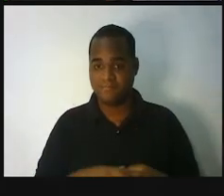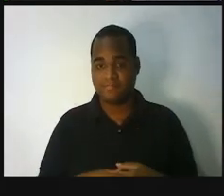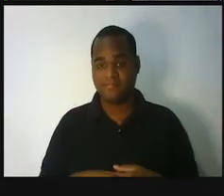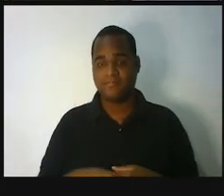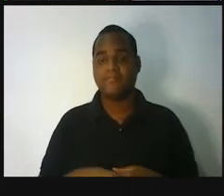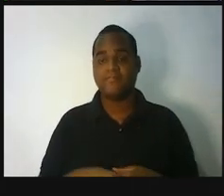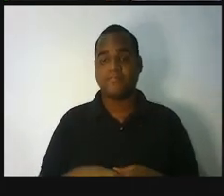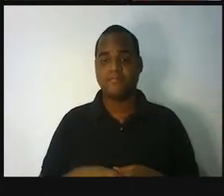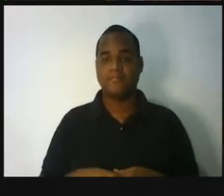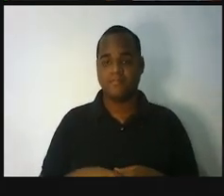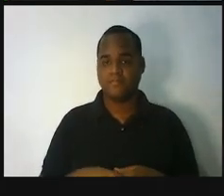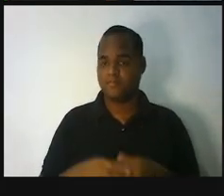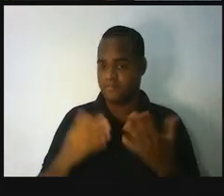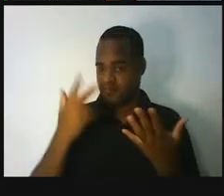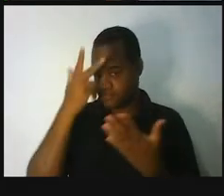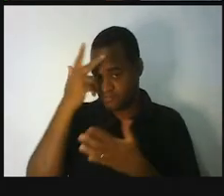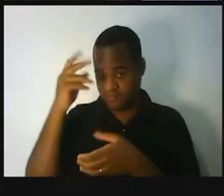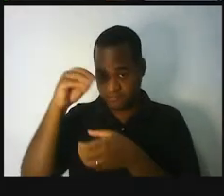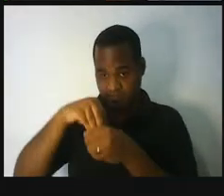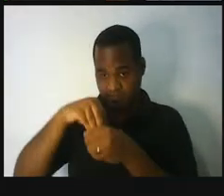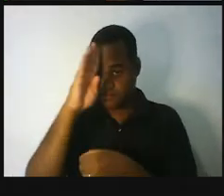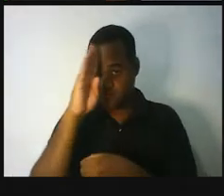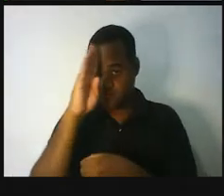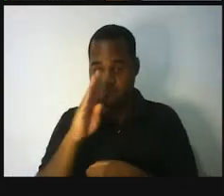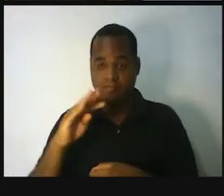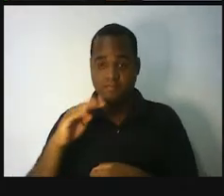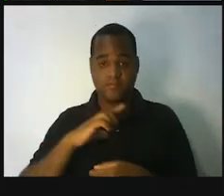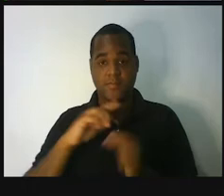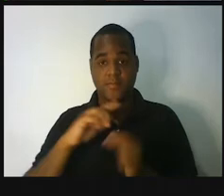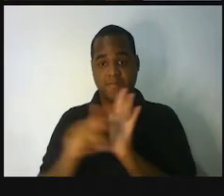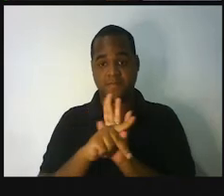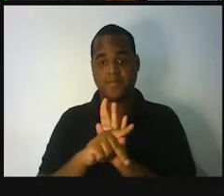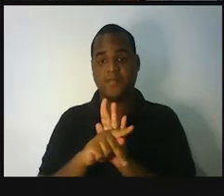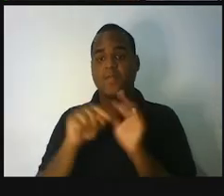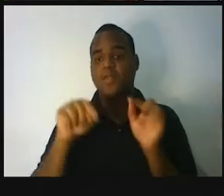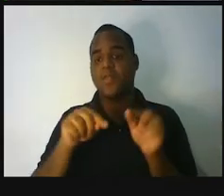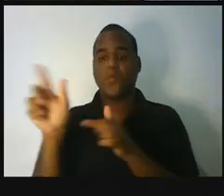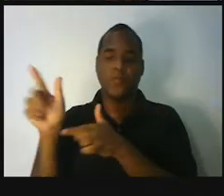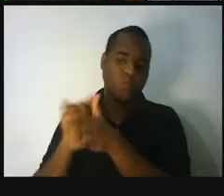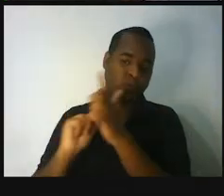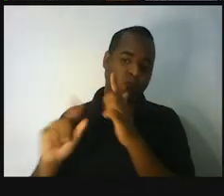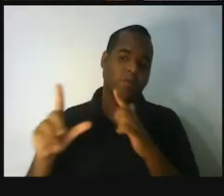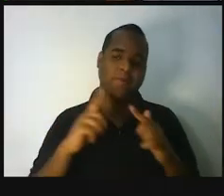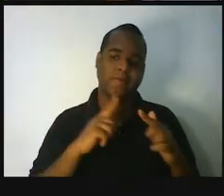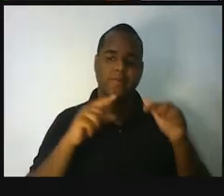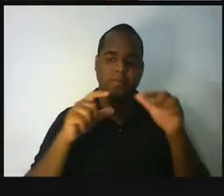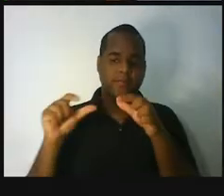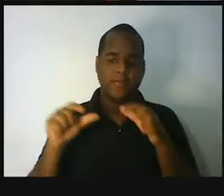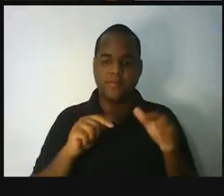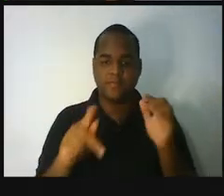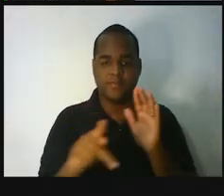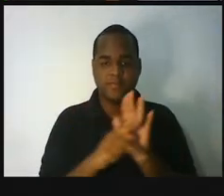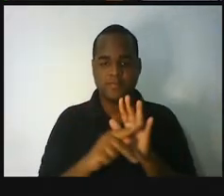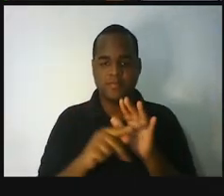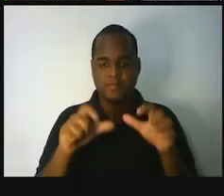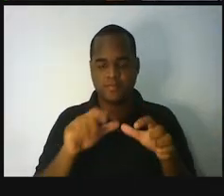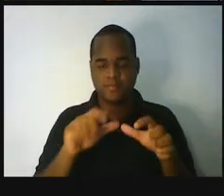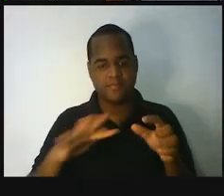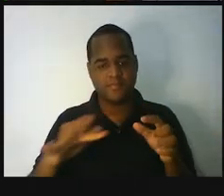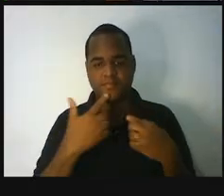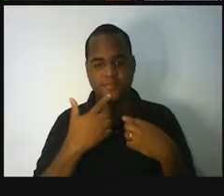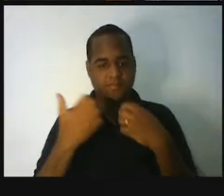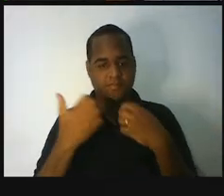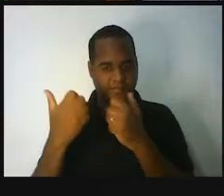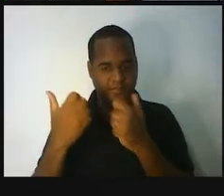fluxo doméstico, pessoas do Brasil, de outros lugares do Brasil, que é a nossa casa, e que vieram fazer